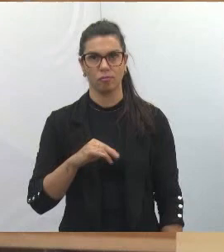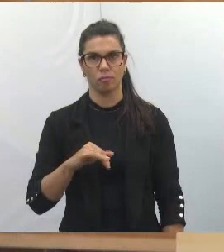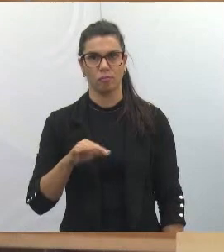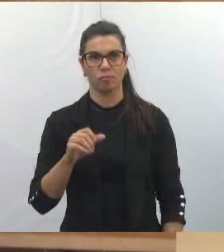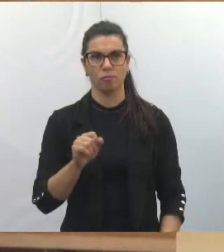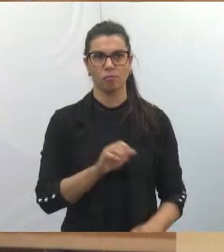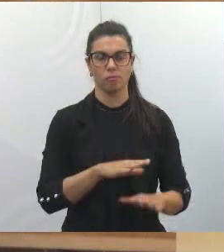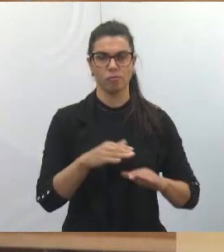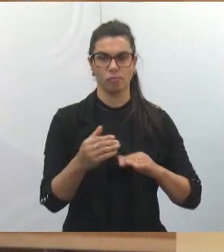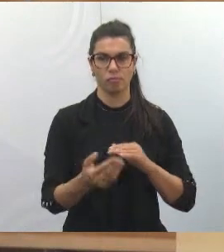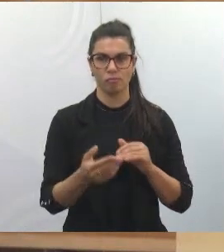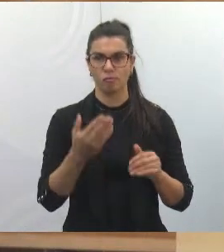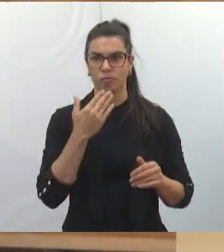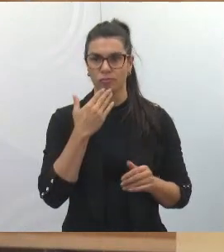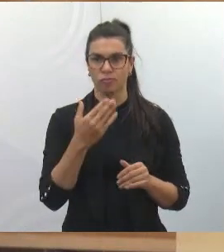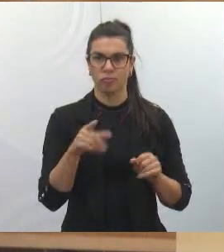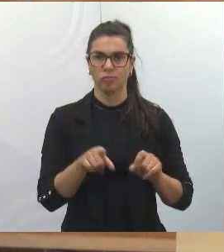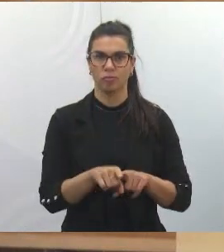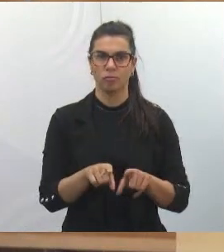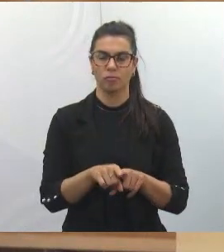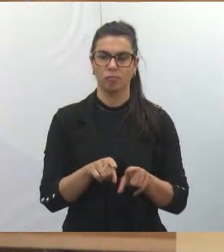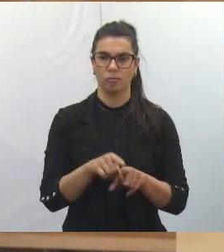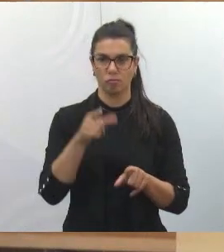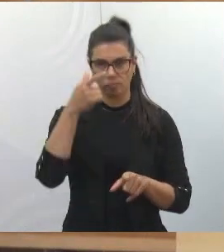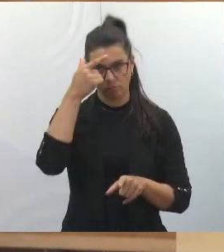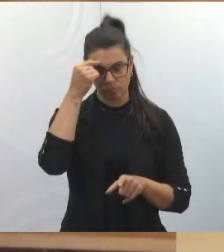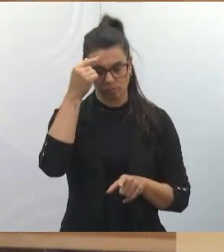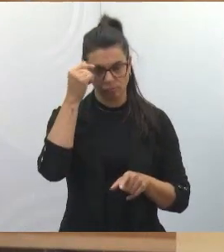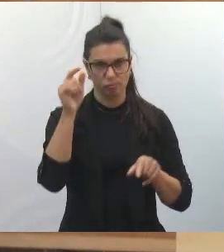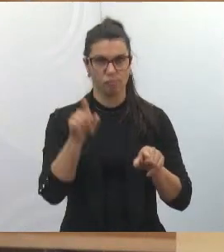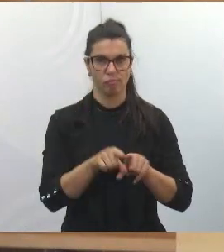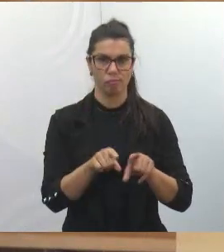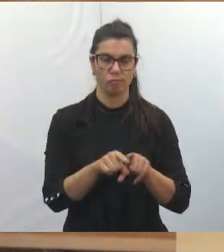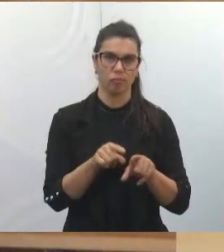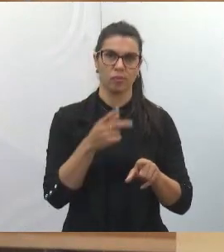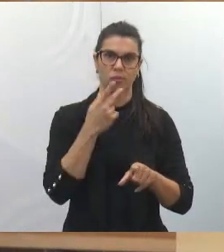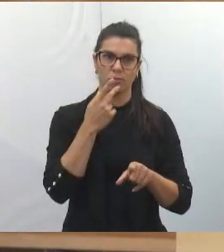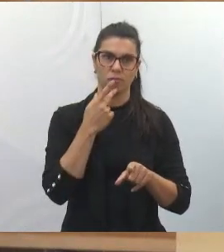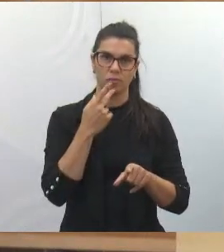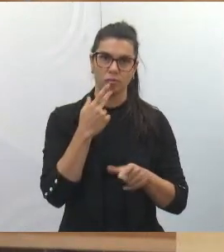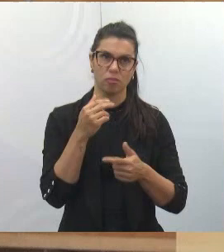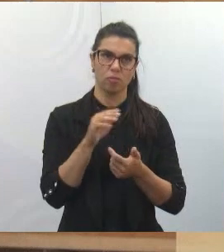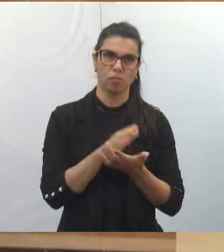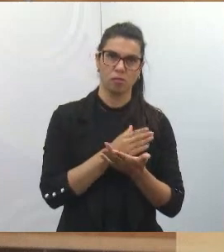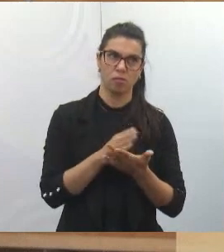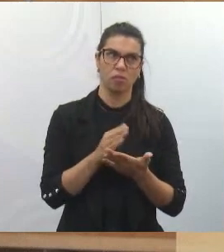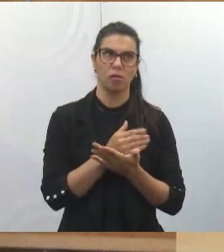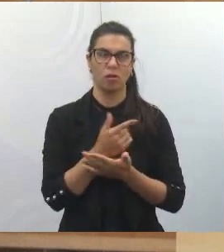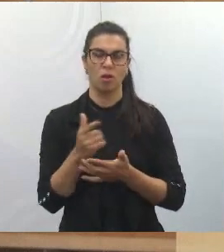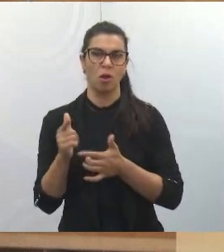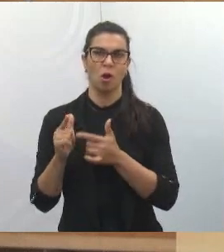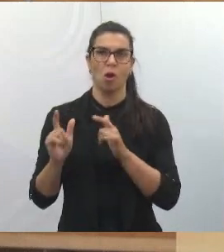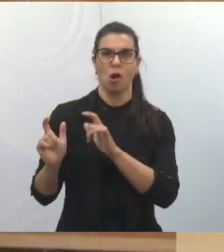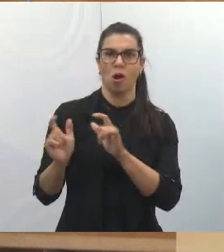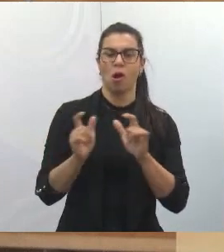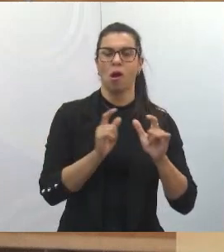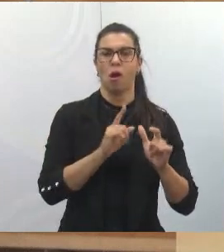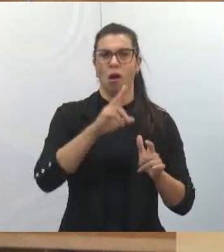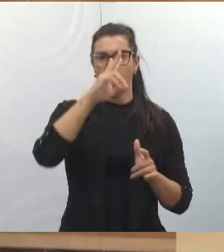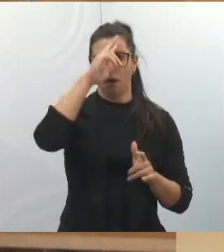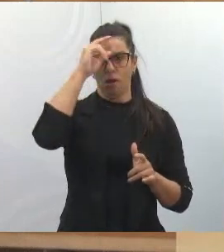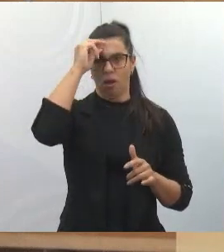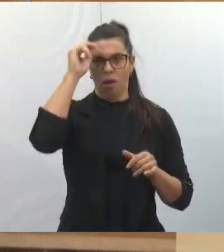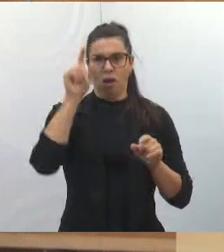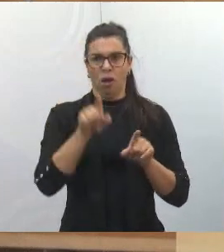vereador parceiro, Sazak, também citou algumas outras regiões. O prefeito também